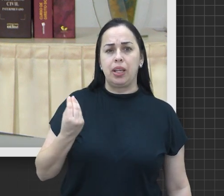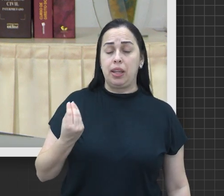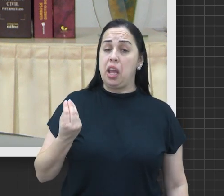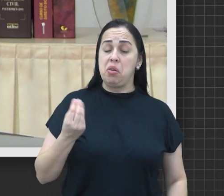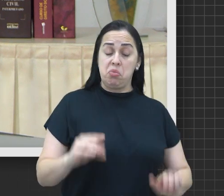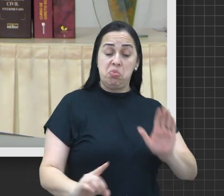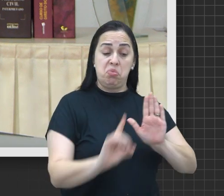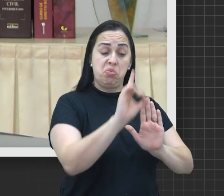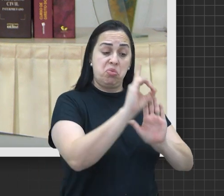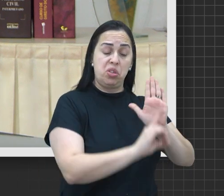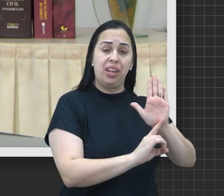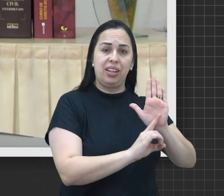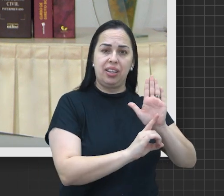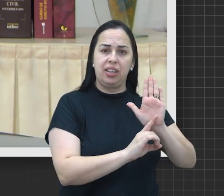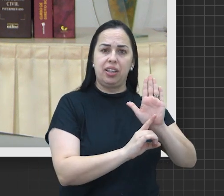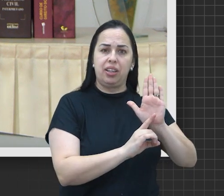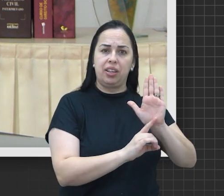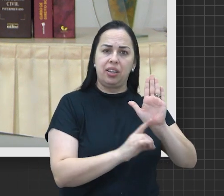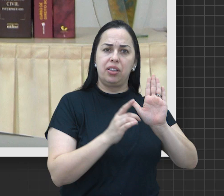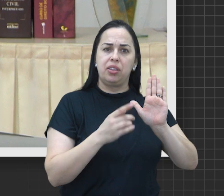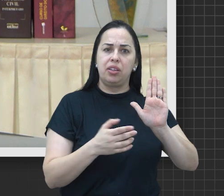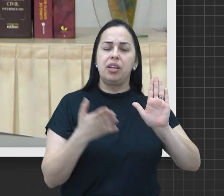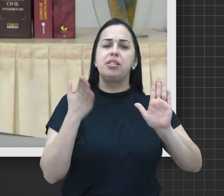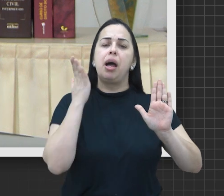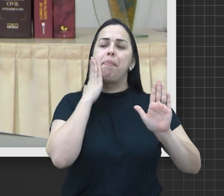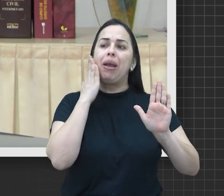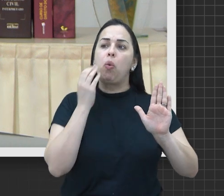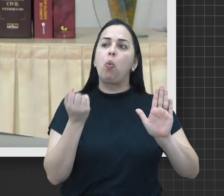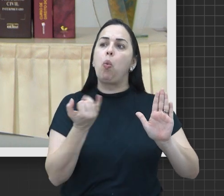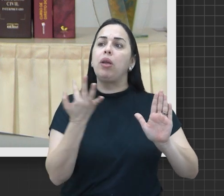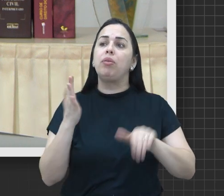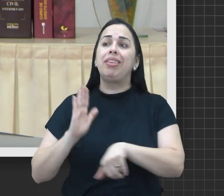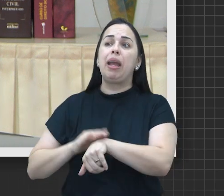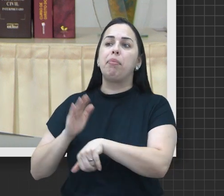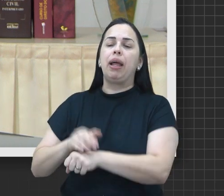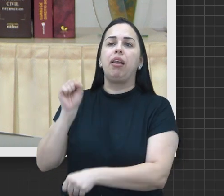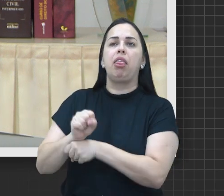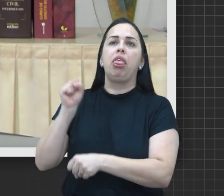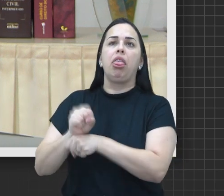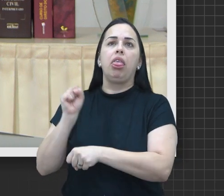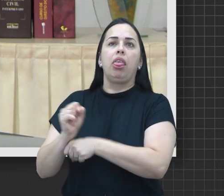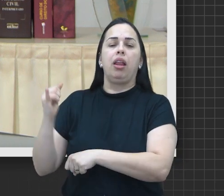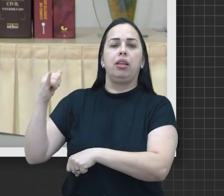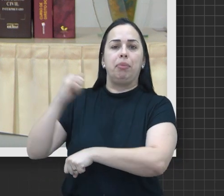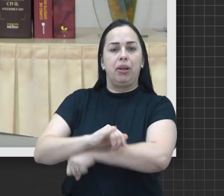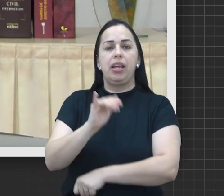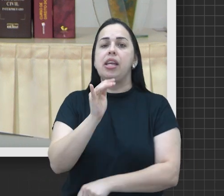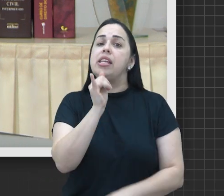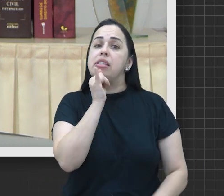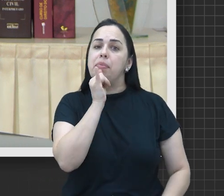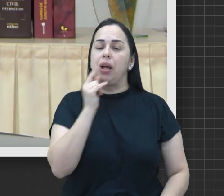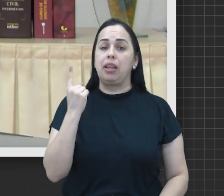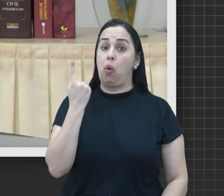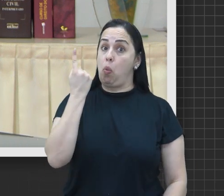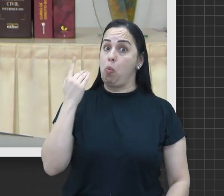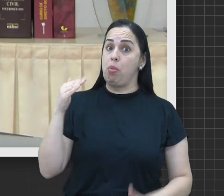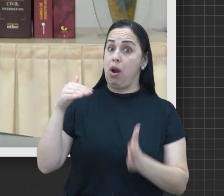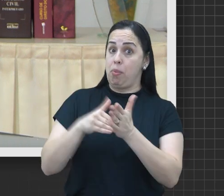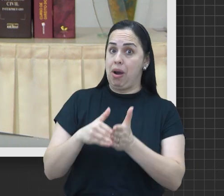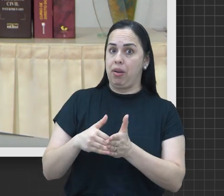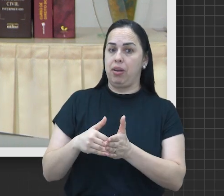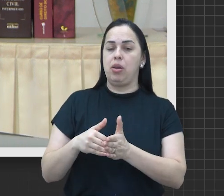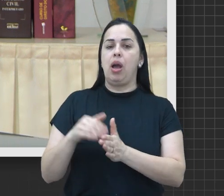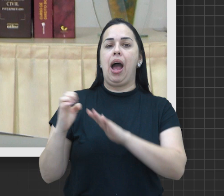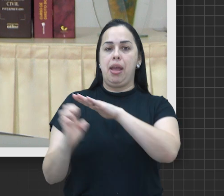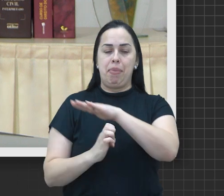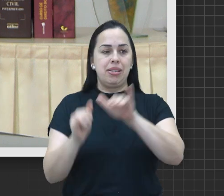de direitos que vão nascendo a partir da quantidade de horas que a pessoa fica esperando. Então, até uma hora, a companhia